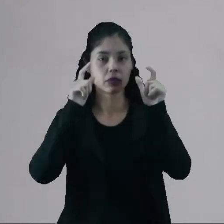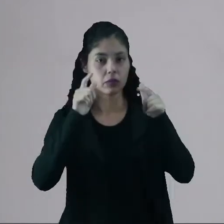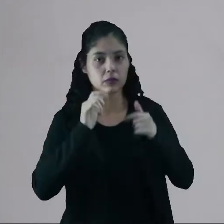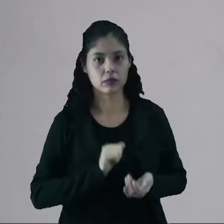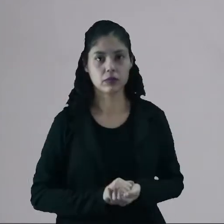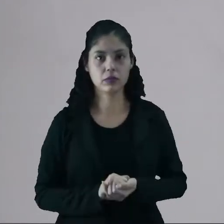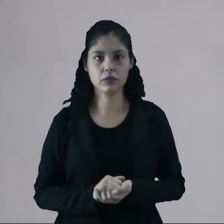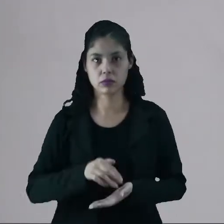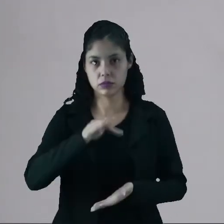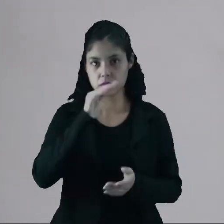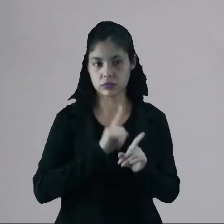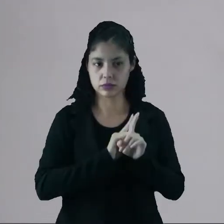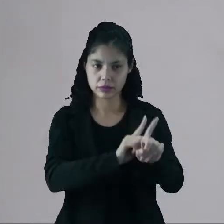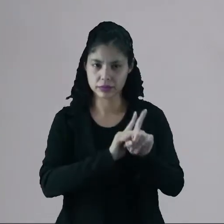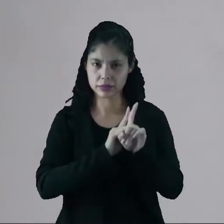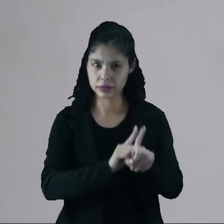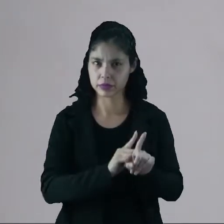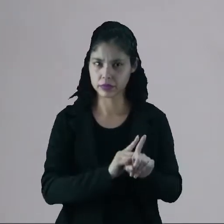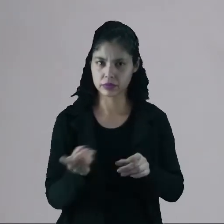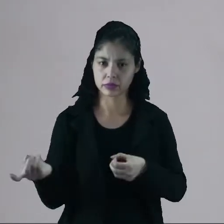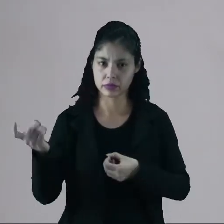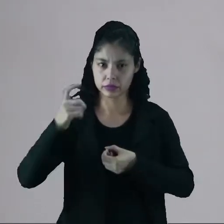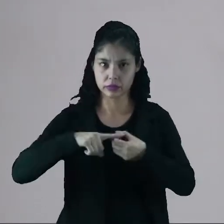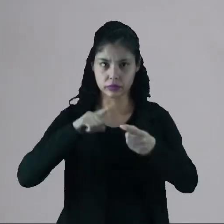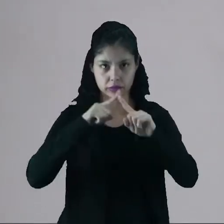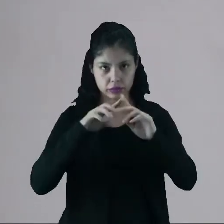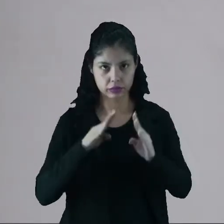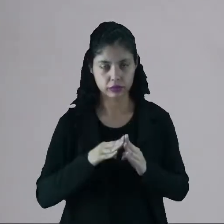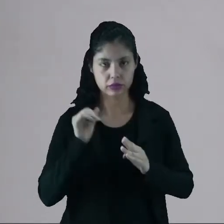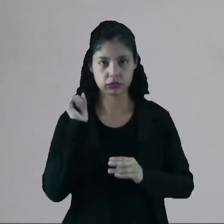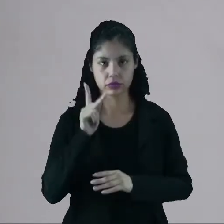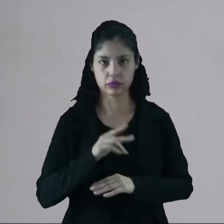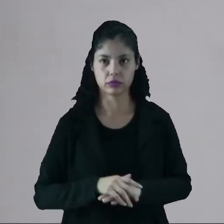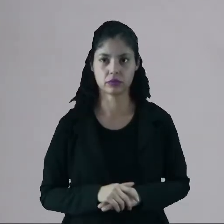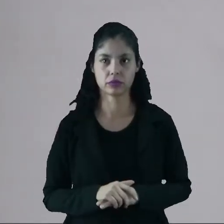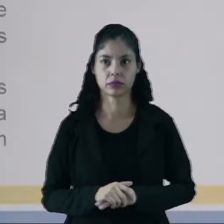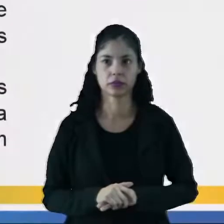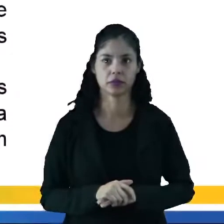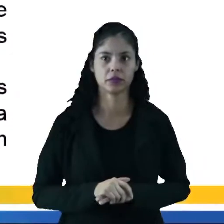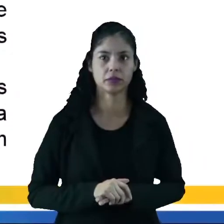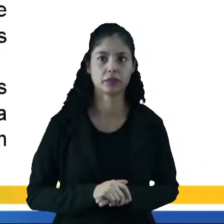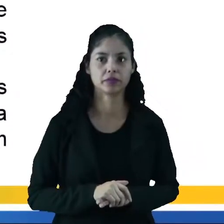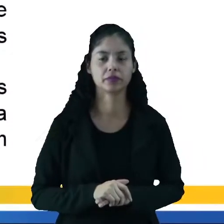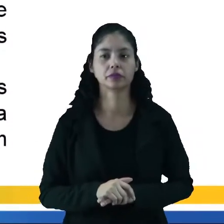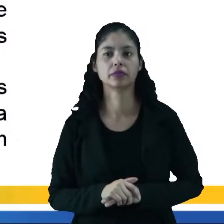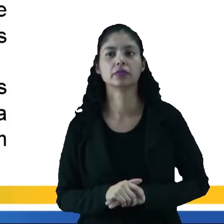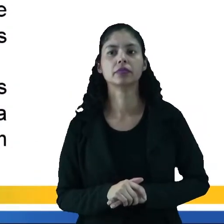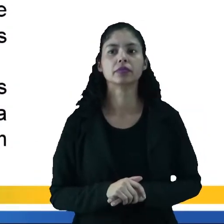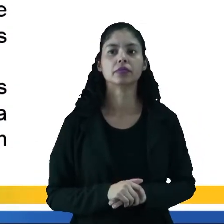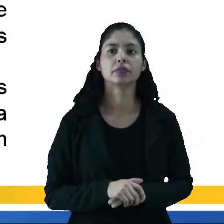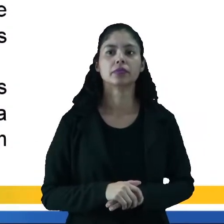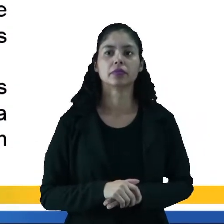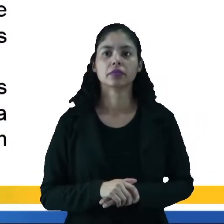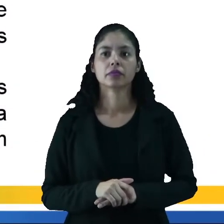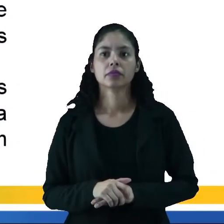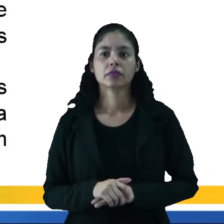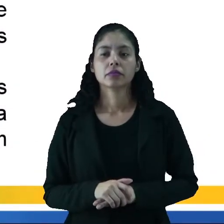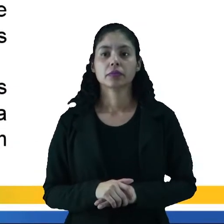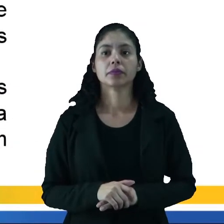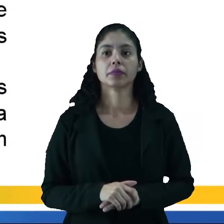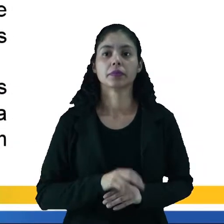dos fiéis para que eles retornem à Igreja. Ok? Vamos lá, seguindo adiante. Acompanhem comigo.